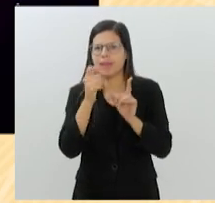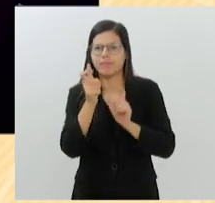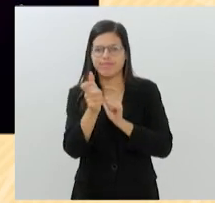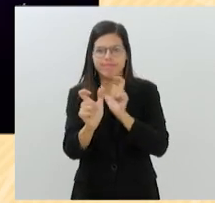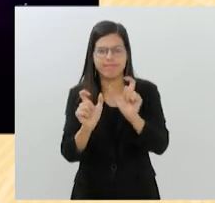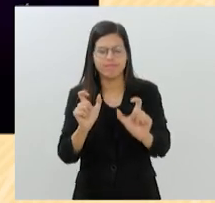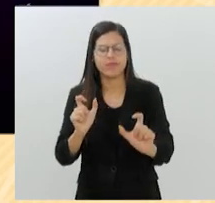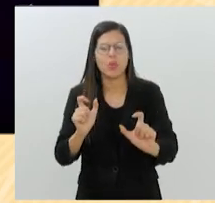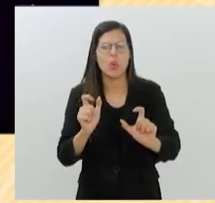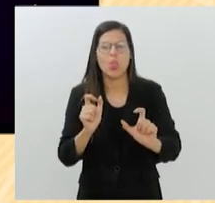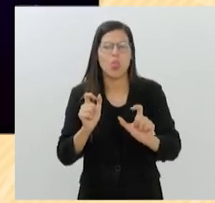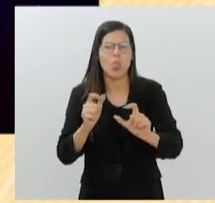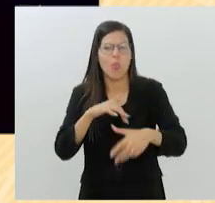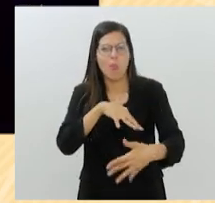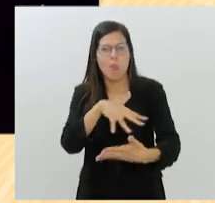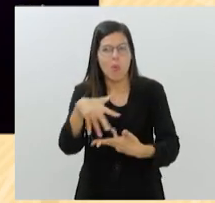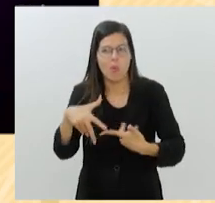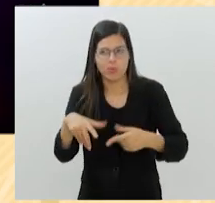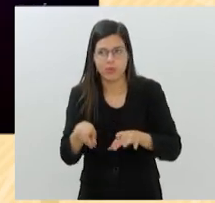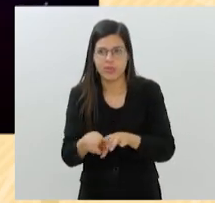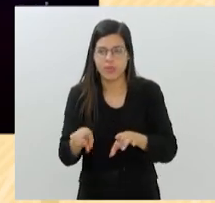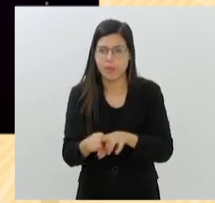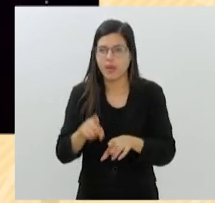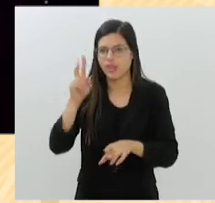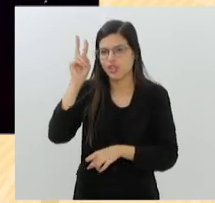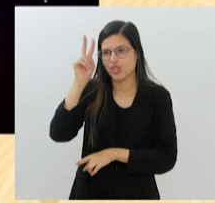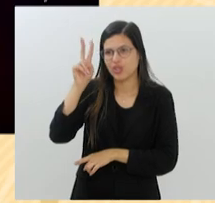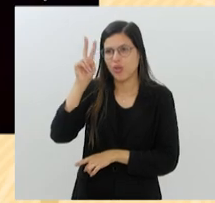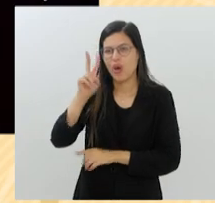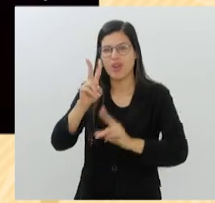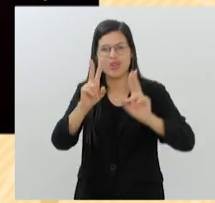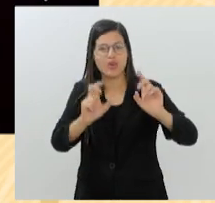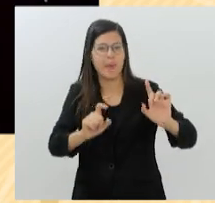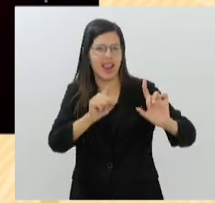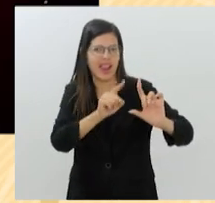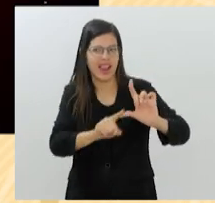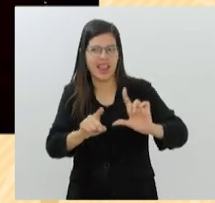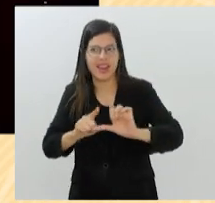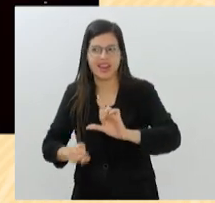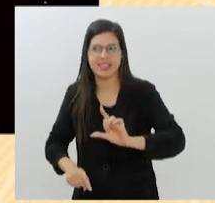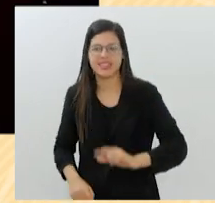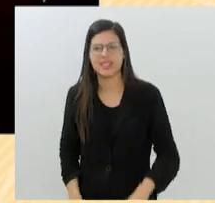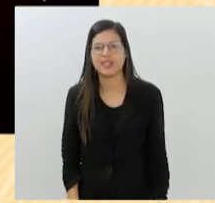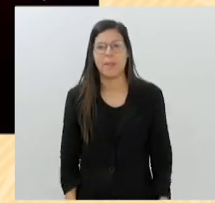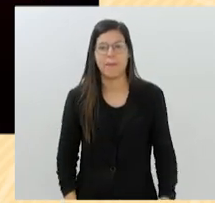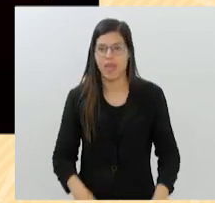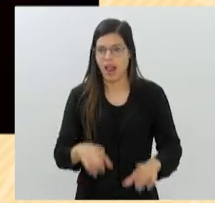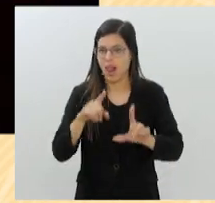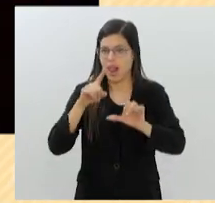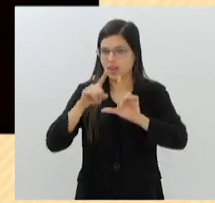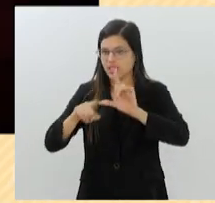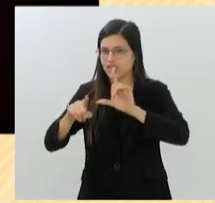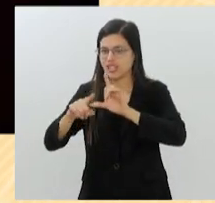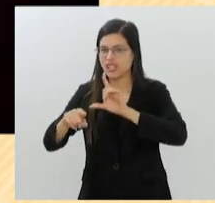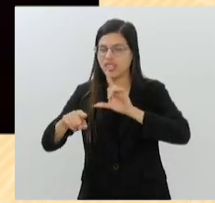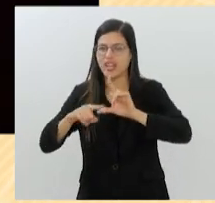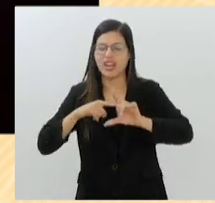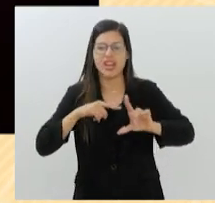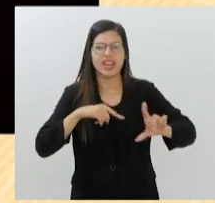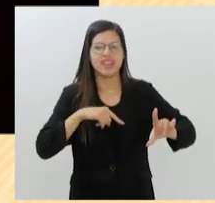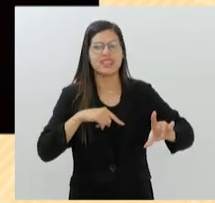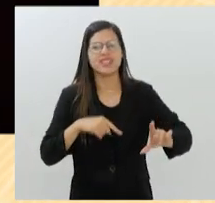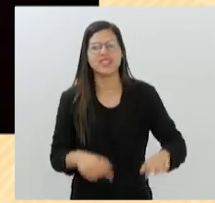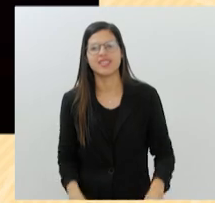até histórias fictícias da vida das letras. As letras, elas vagavam soltas pelo universo. Com o co